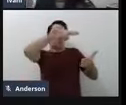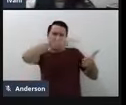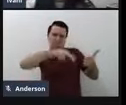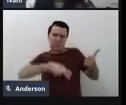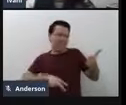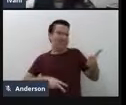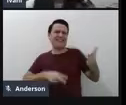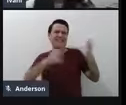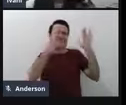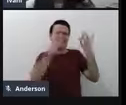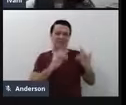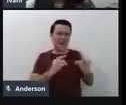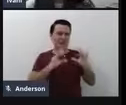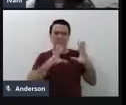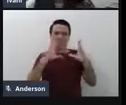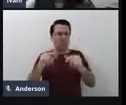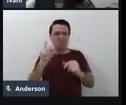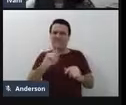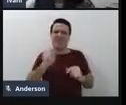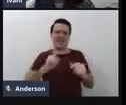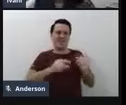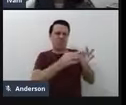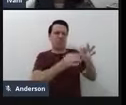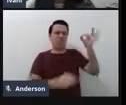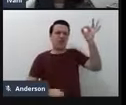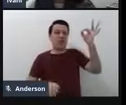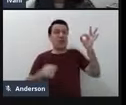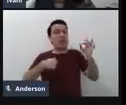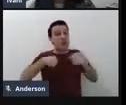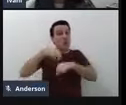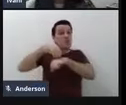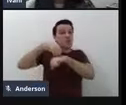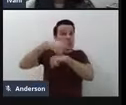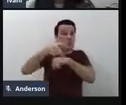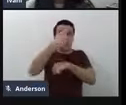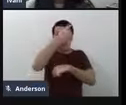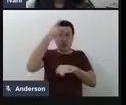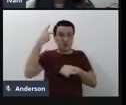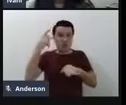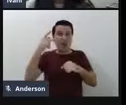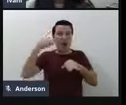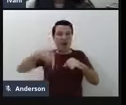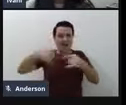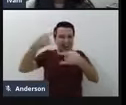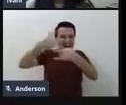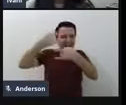sugiro que as pessoas que estejam nos assistindo, que elas possam procurar, caso não tenham